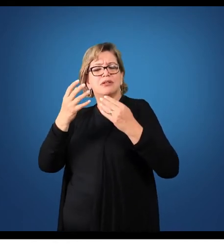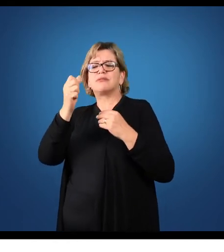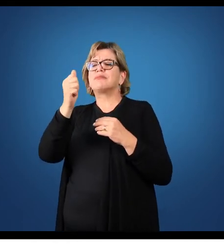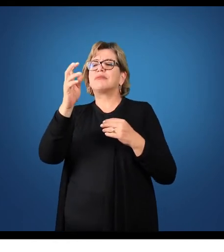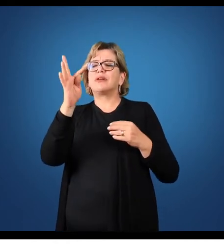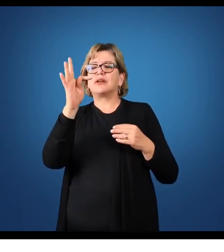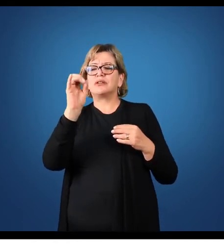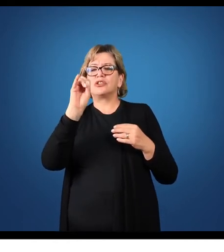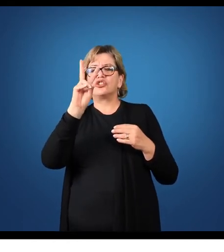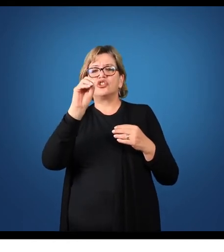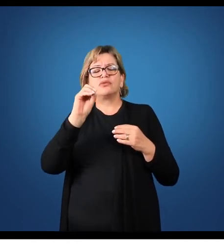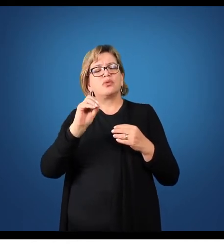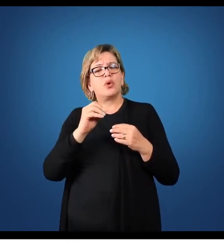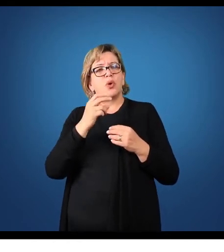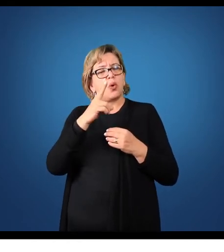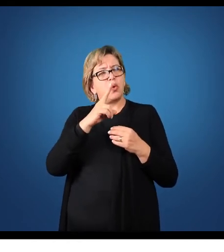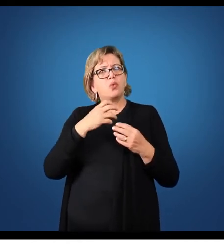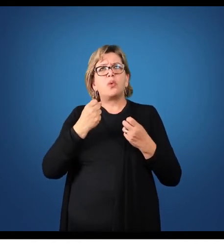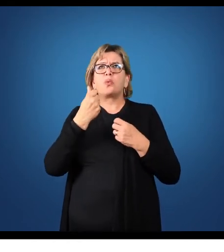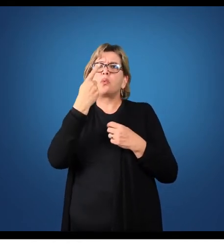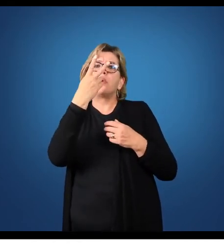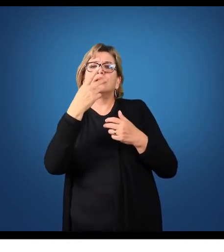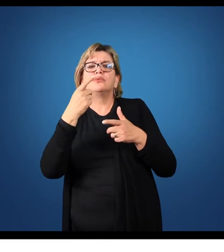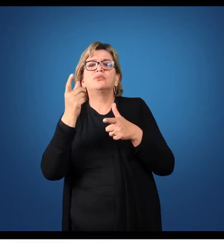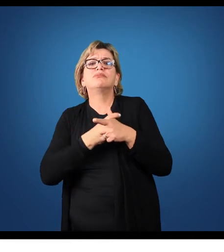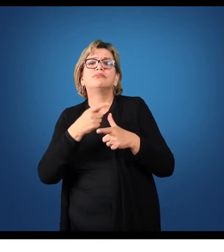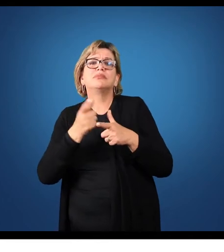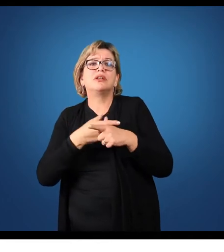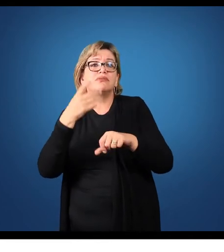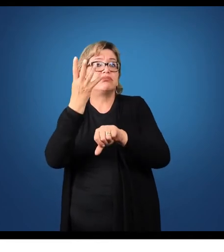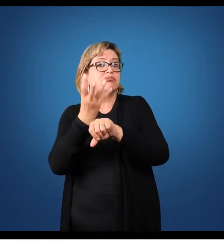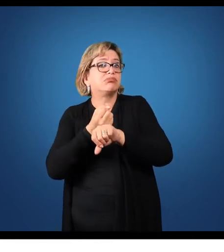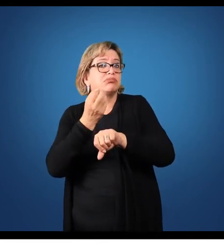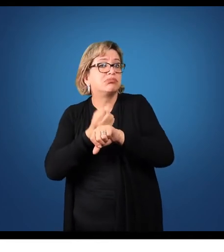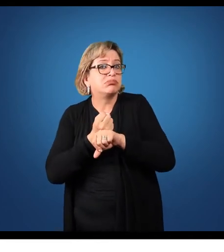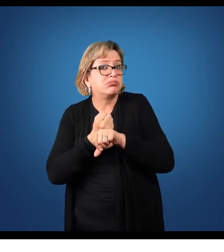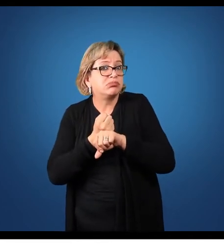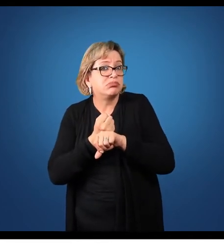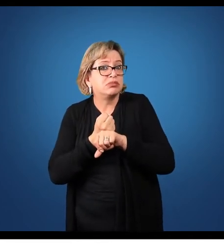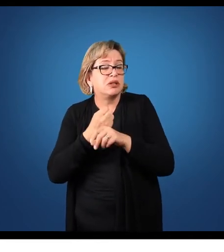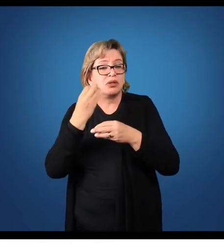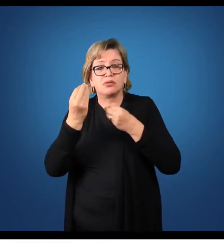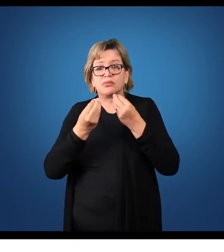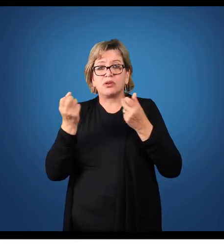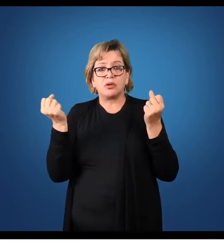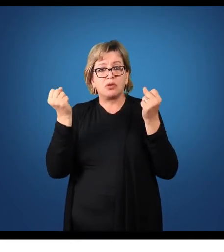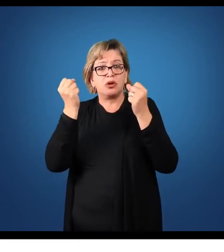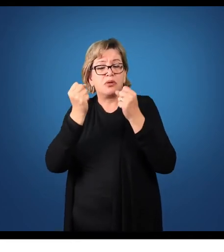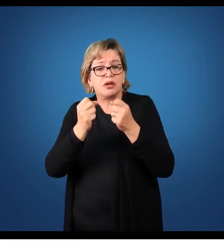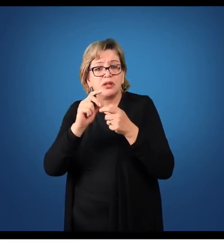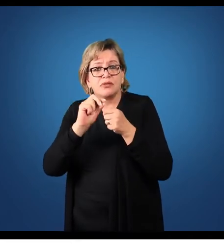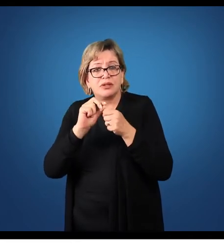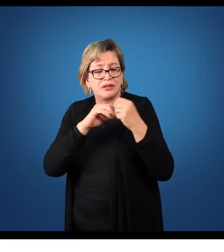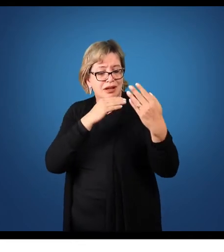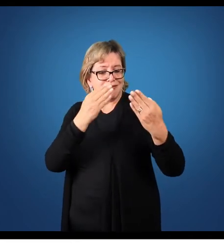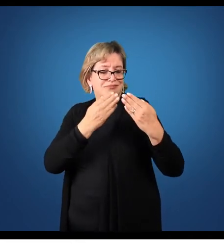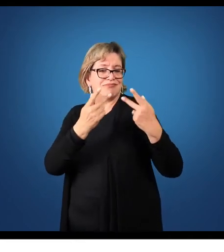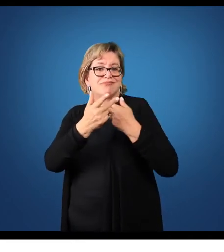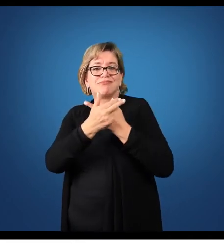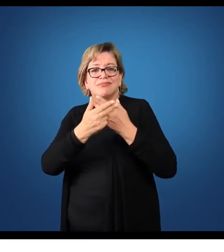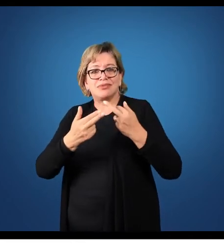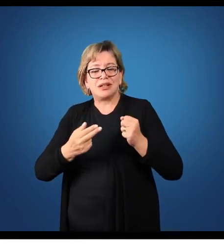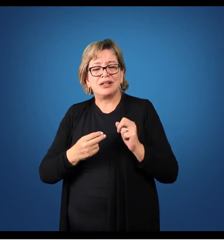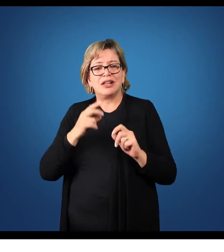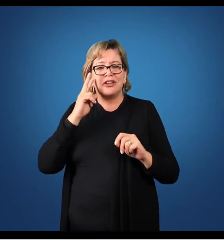tributos em relação ao total do que eu devo no meu passivo. Posso fazer isso em relação ao passivo